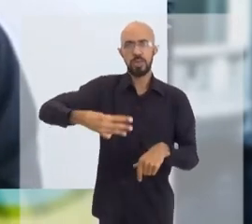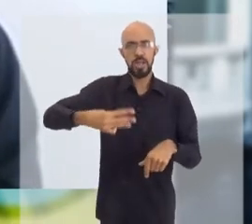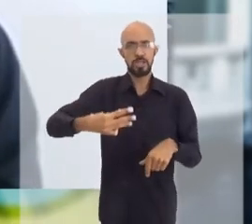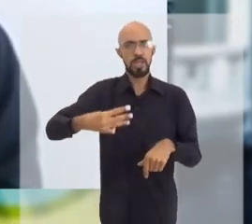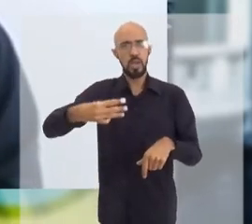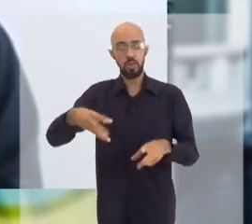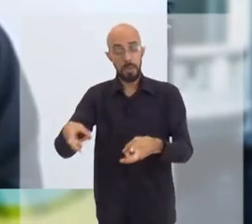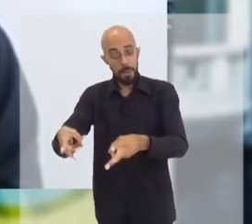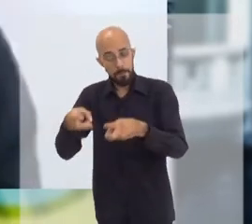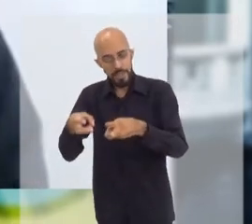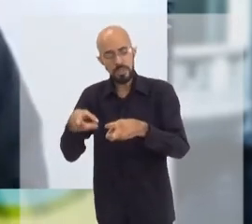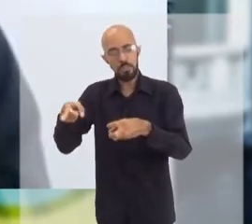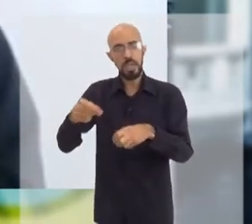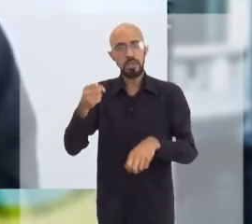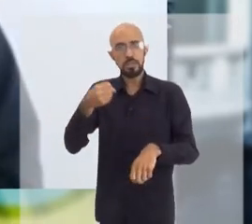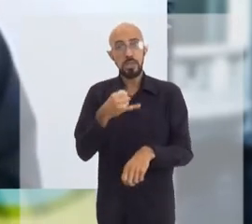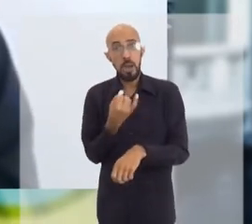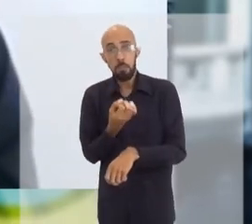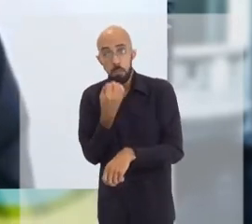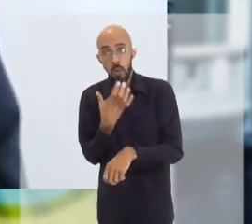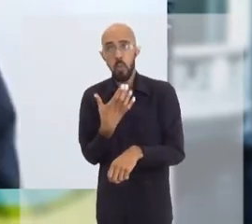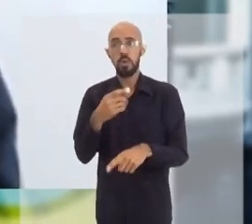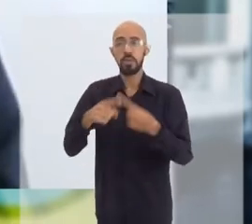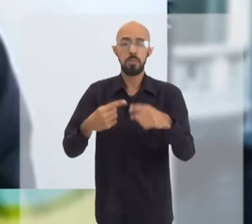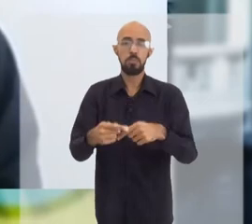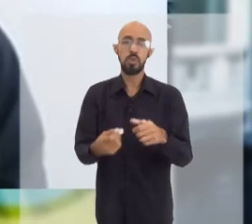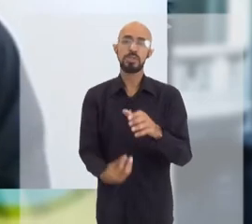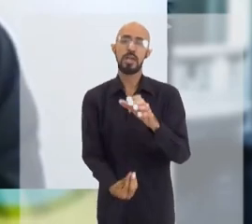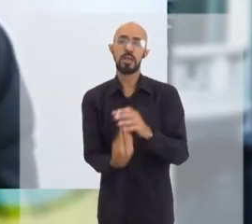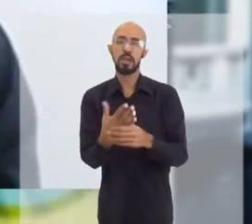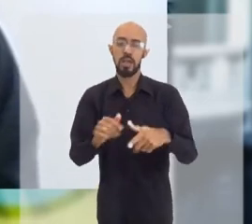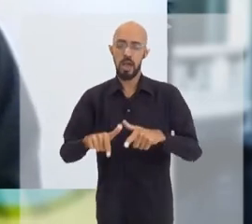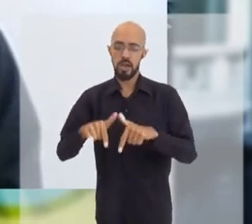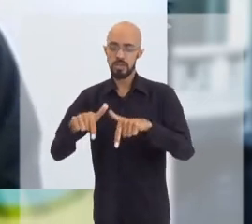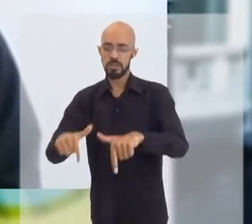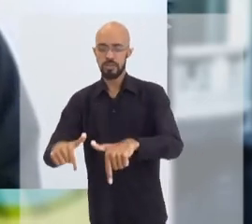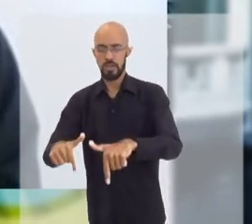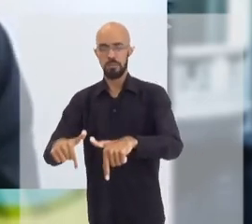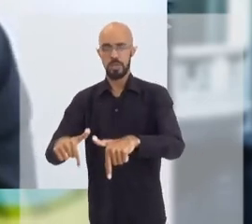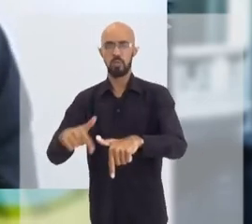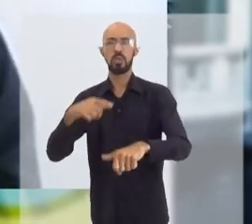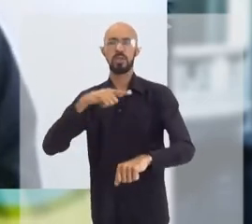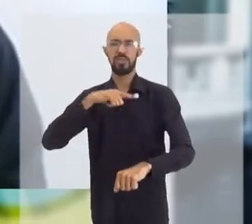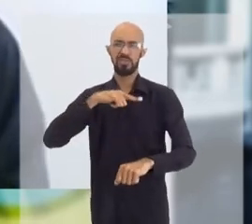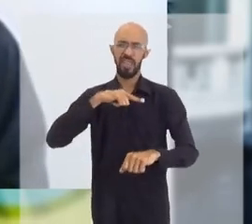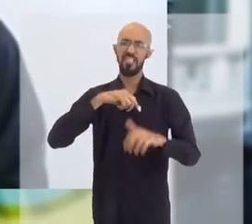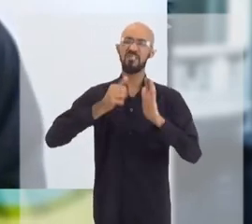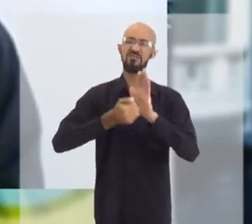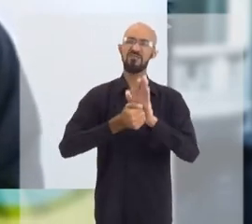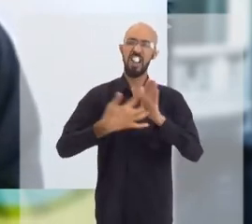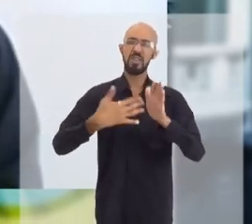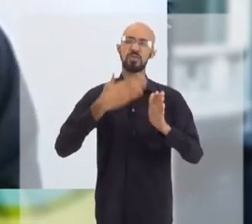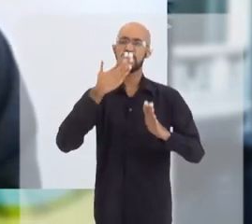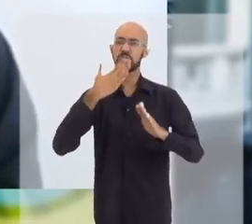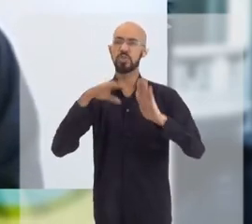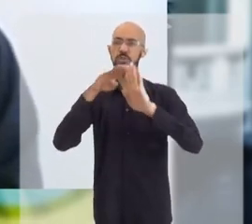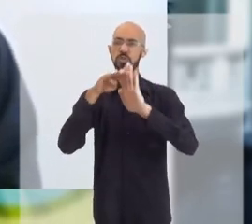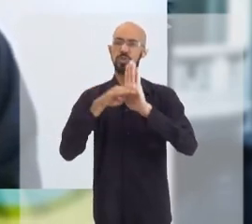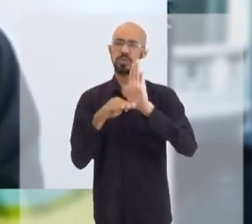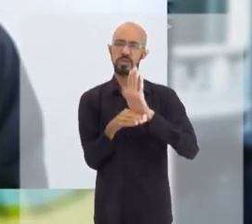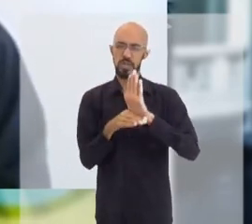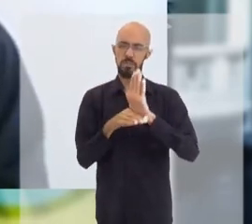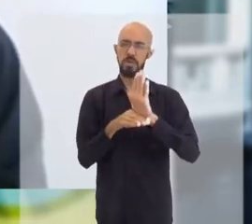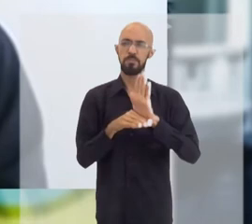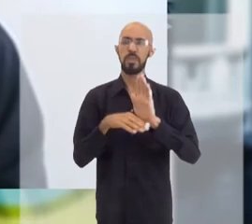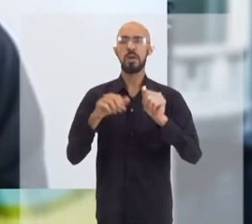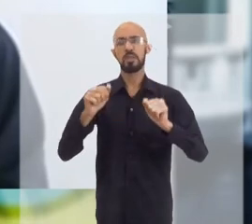fase 3 de eficácia, e é assim você licencia esse produto, que ele pode ter diversas plataformas de desenvolvimento, Claudiano, eu posso